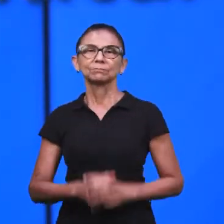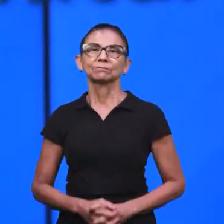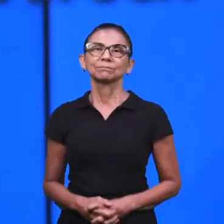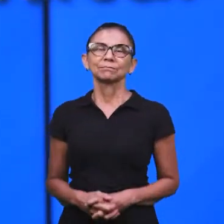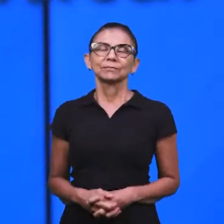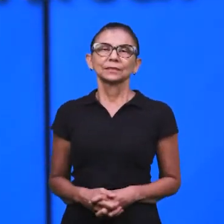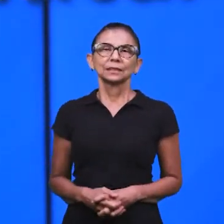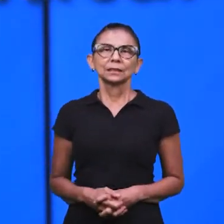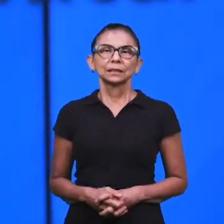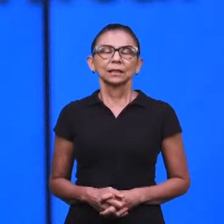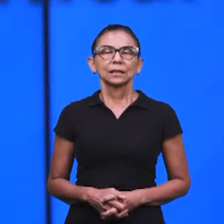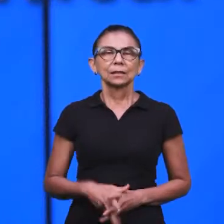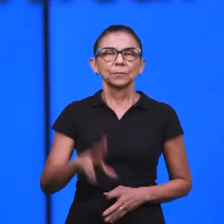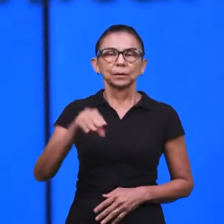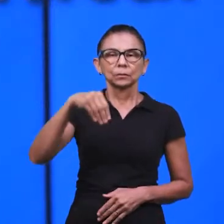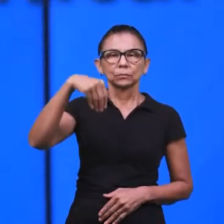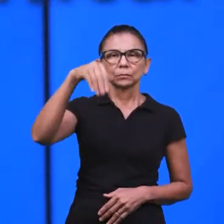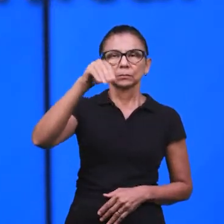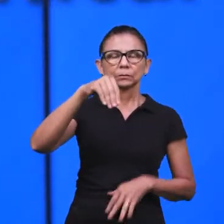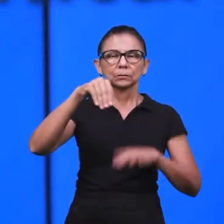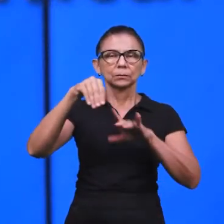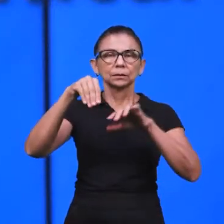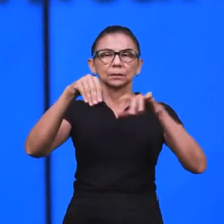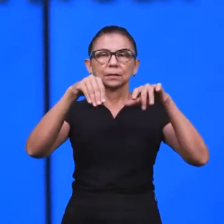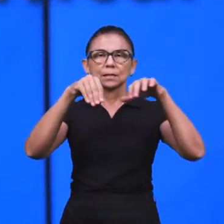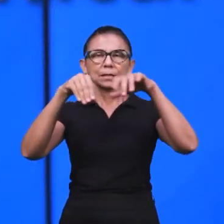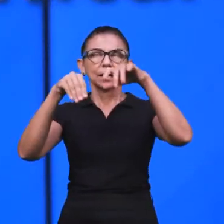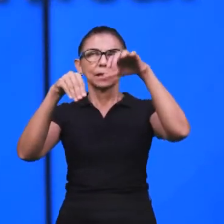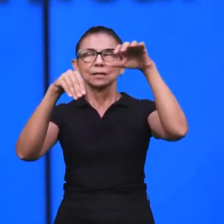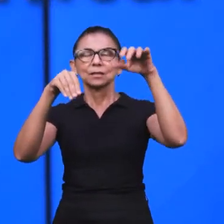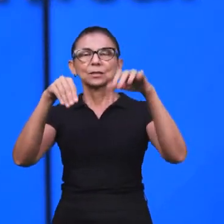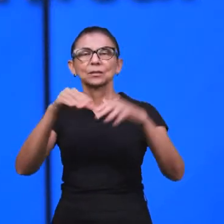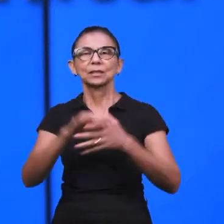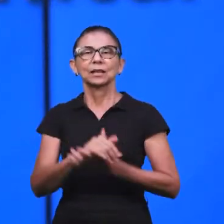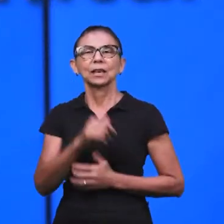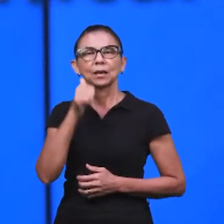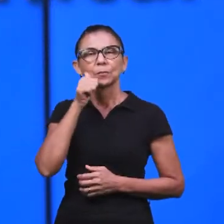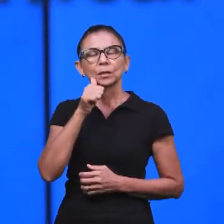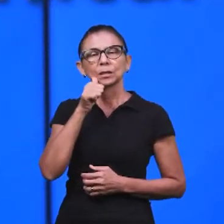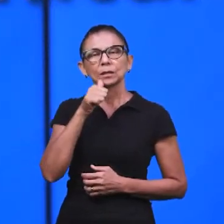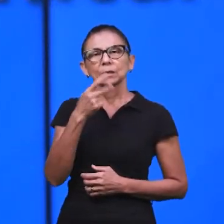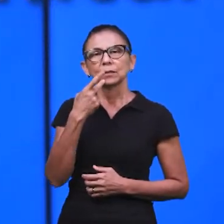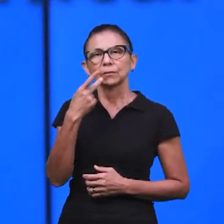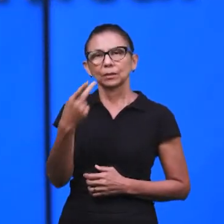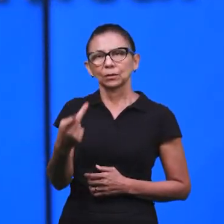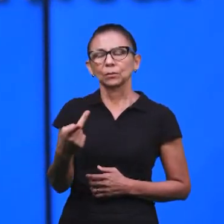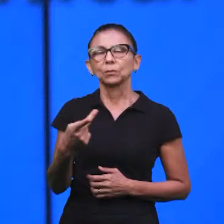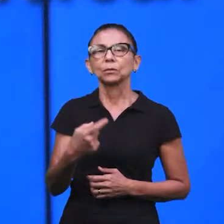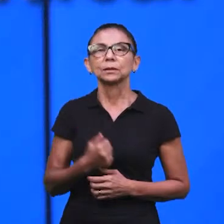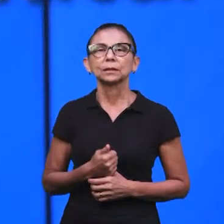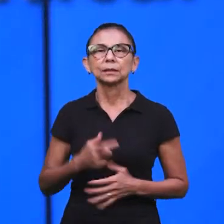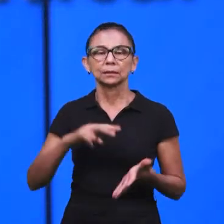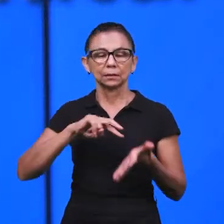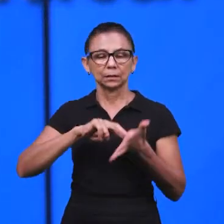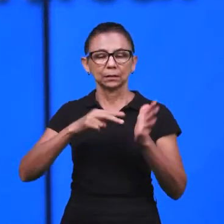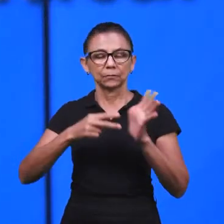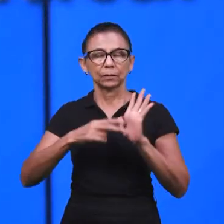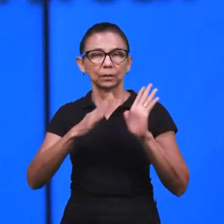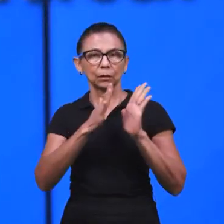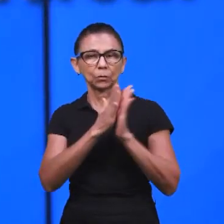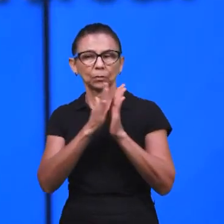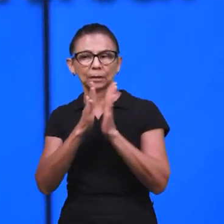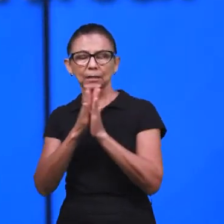colocado. Também sobre o incenso, a Maria Eduarda falou muito bem, Maria Eduarda, sobre o incenso, né? Representa as nossas